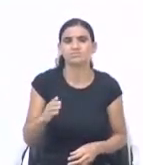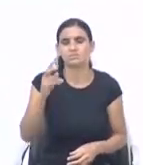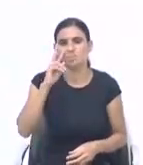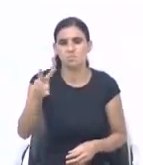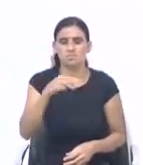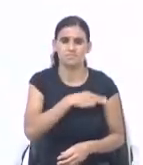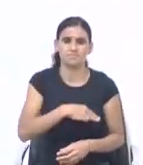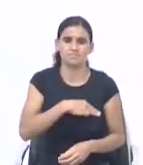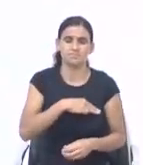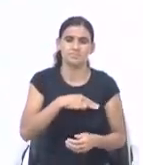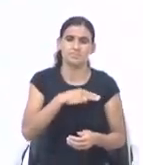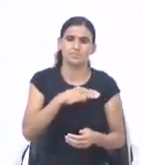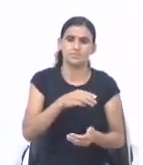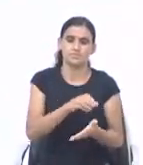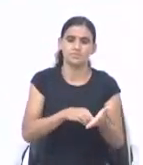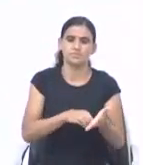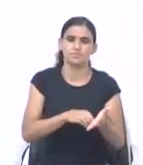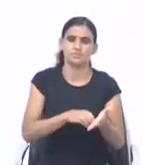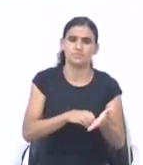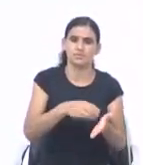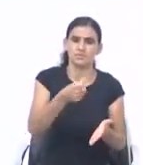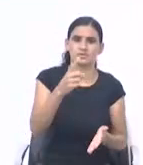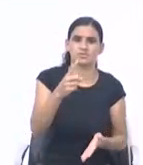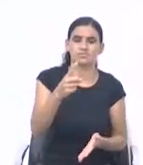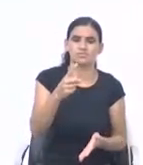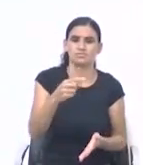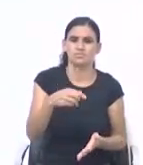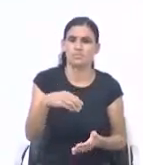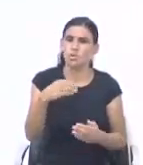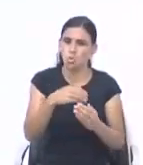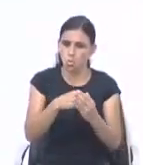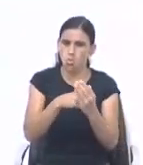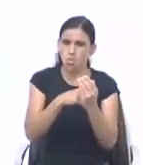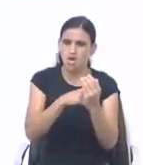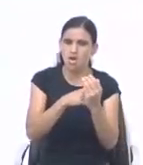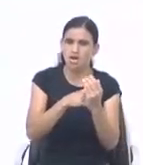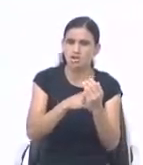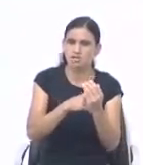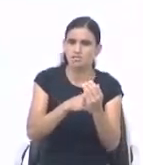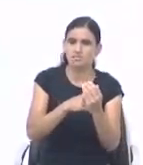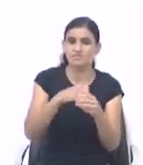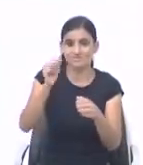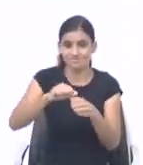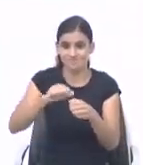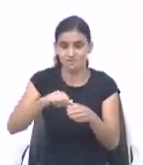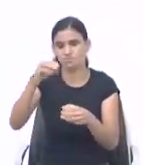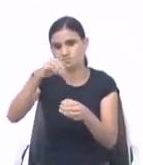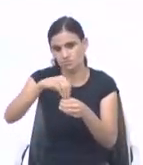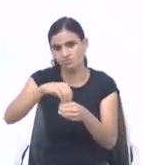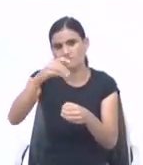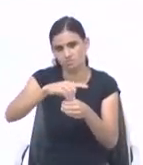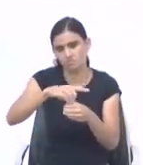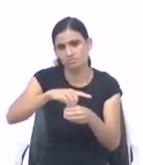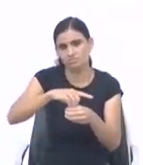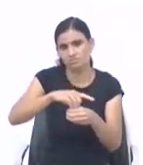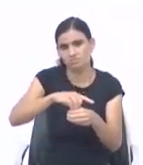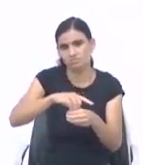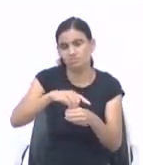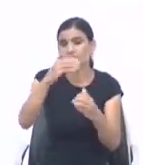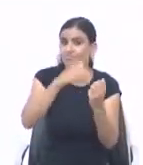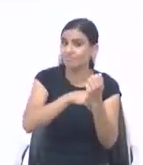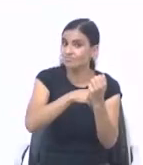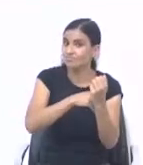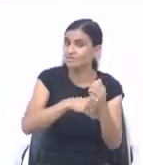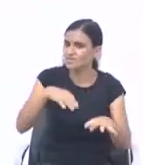Mateus 6.1. Guardai-vos de fazer a vossa esmola. A vossa esmola aqui é caridade. Tá? Em outra tradução vai estar. Guardai-vos de fazer a